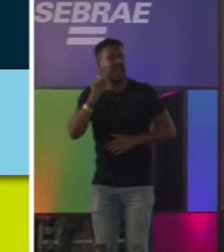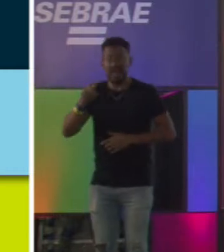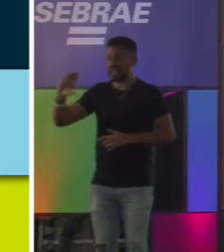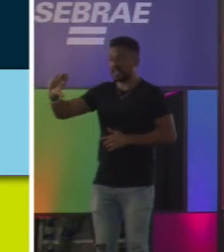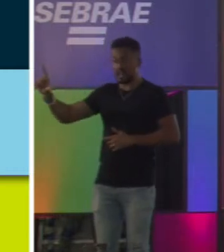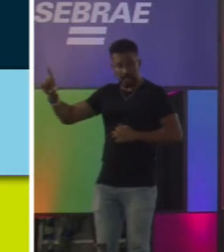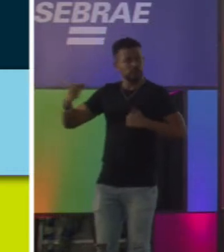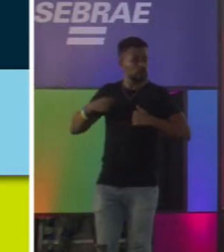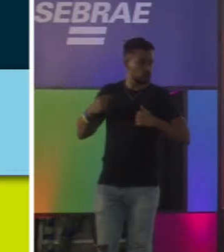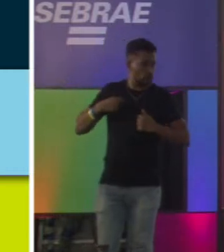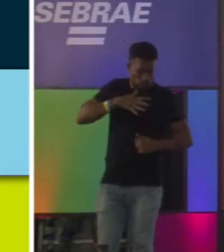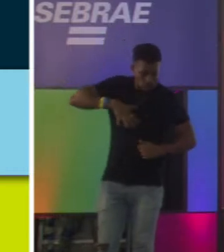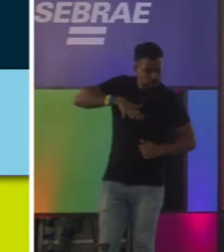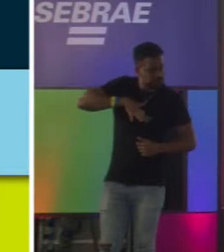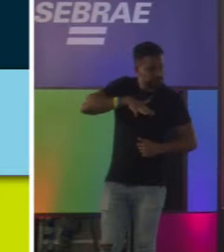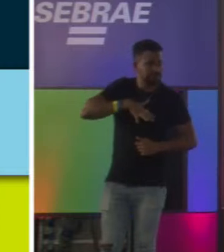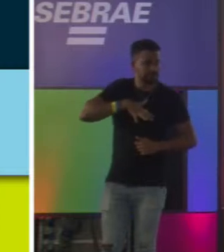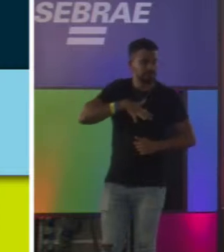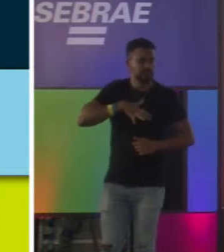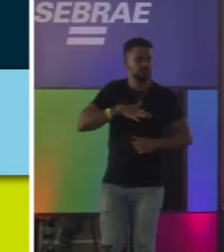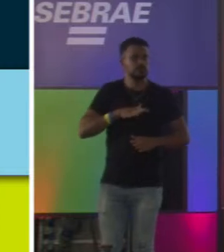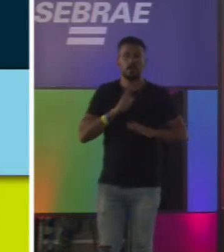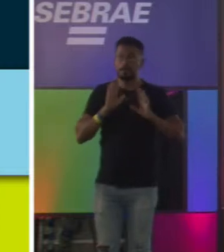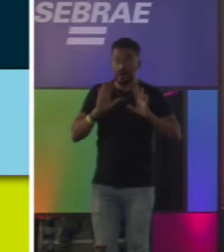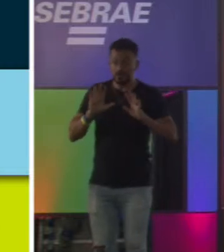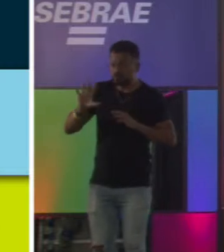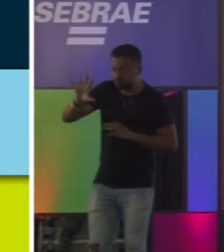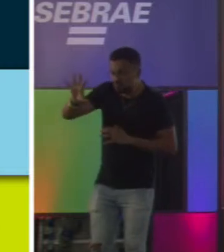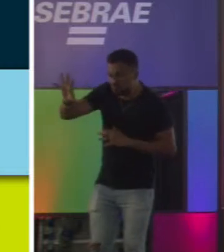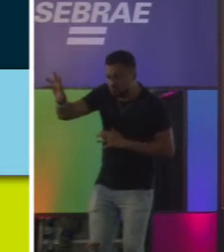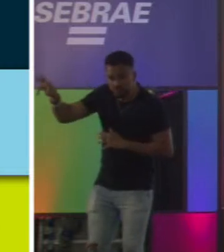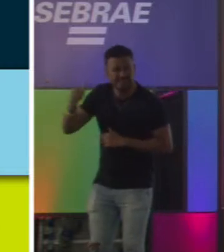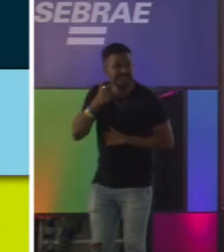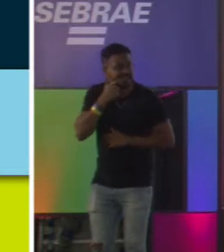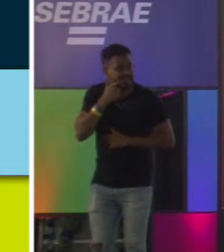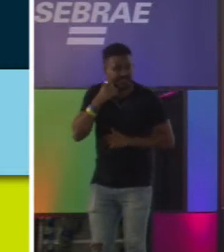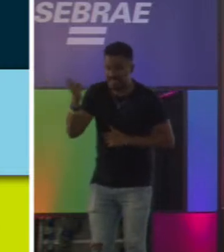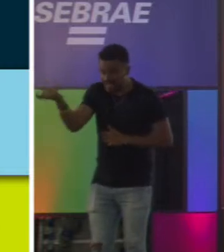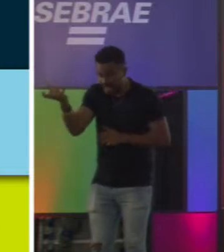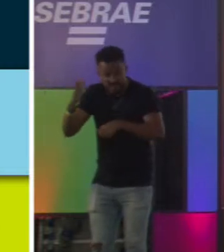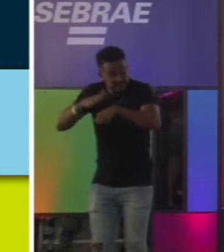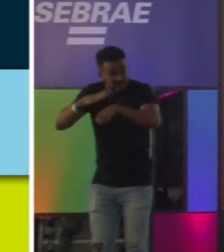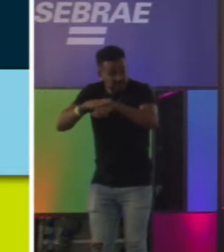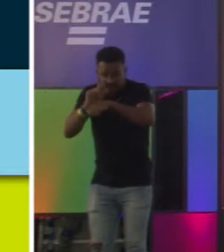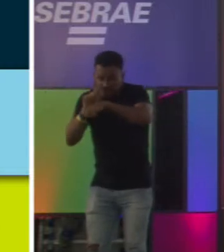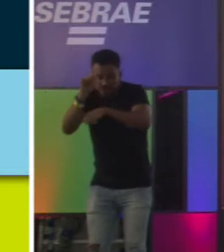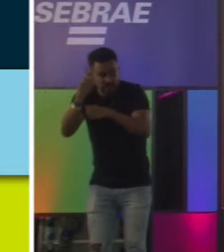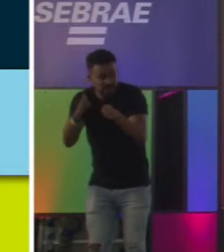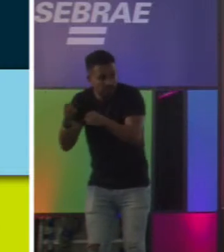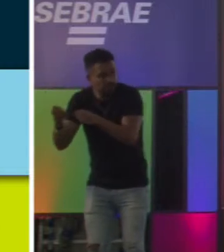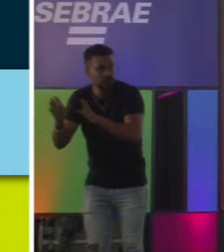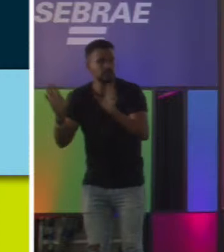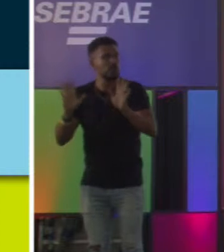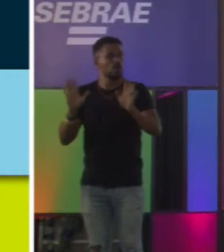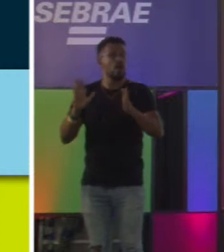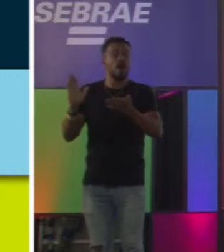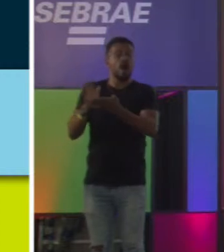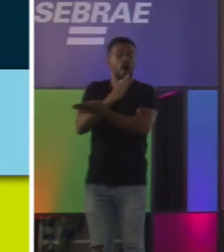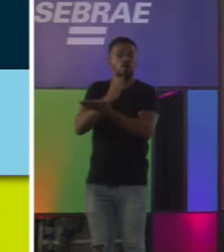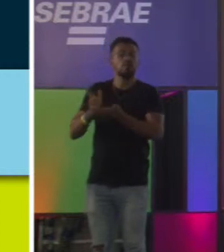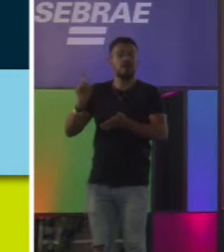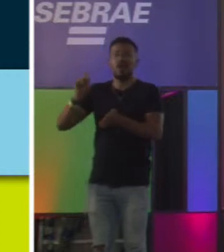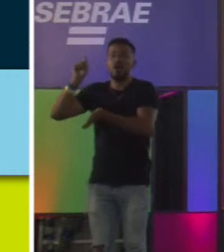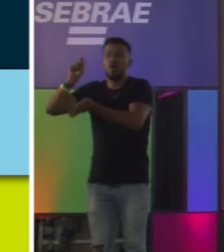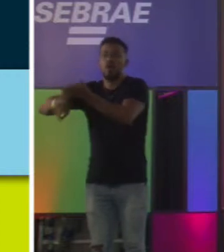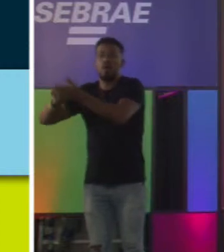A primeira questão é, nem todo dentista, de fato, vai fazer gestão. Alguns dentistas são contratados. Ou mesmo